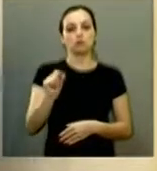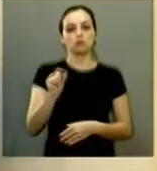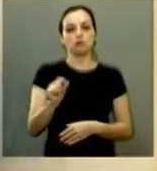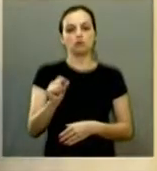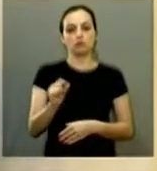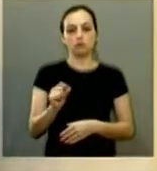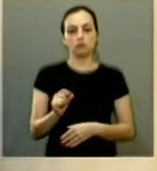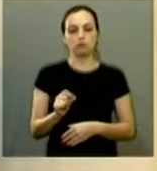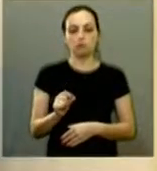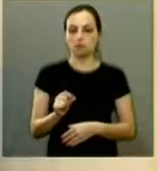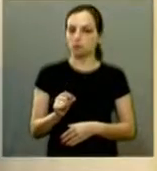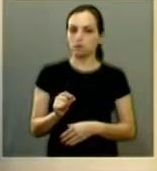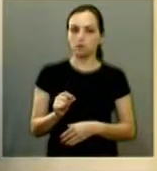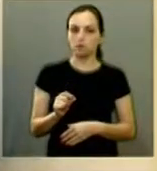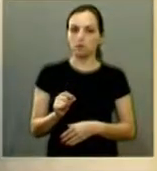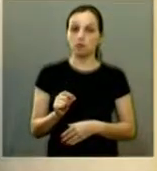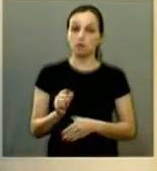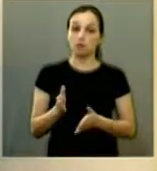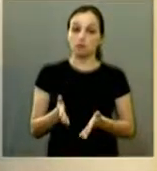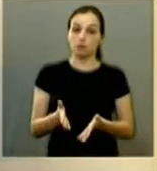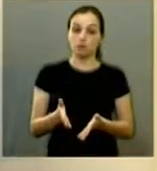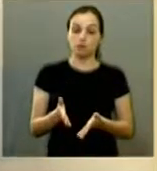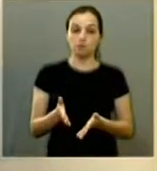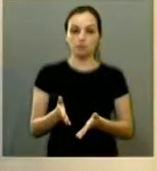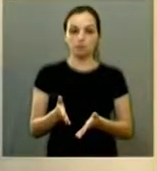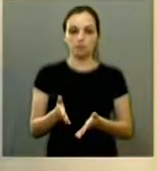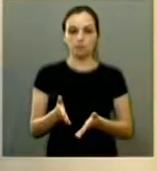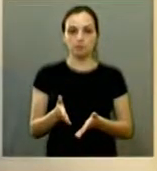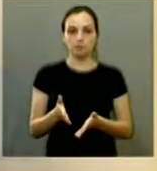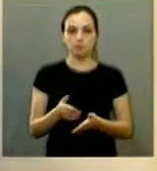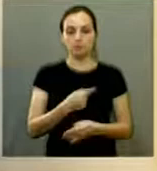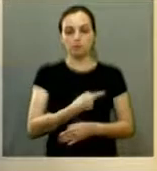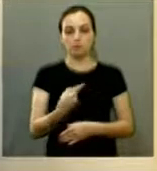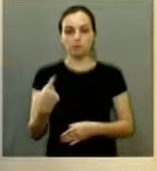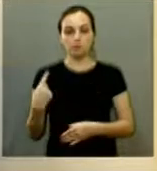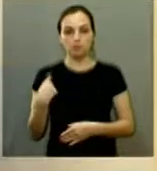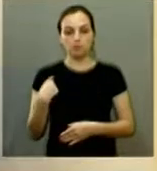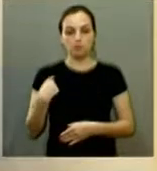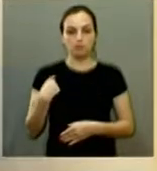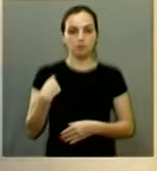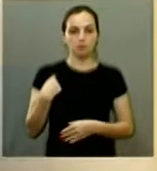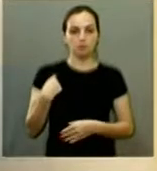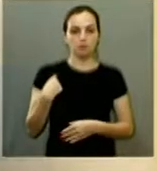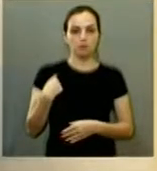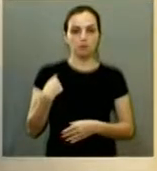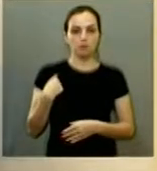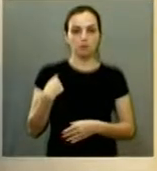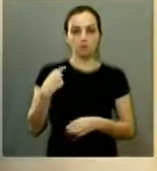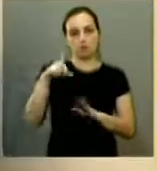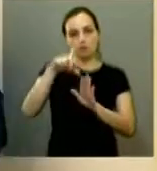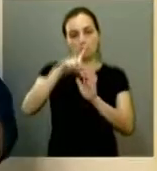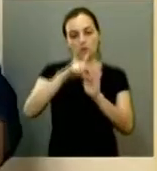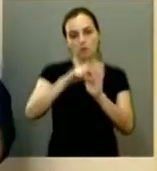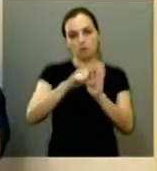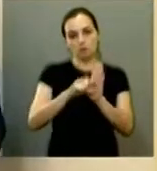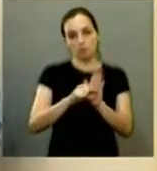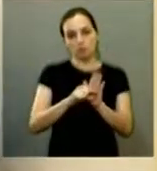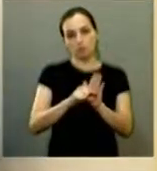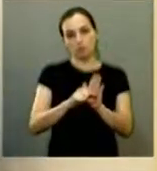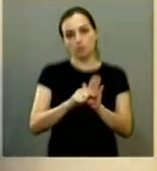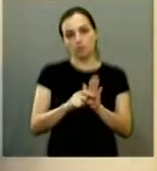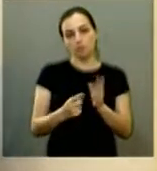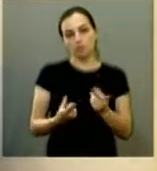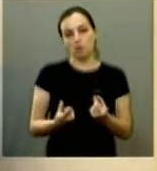e dessa forma a gente vai onerar os